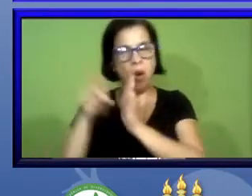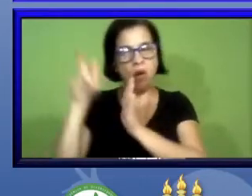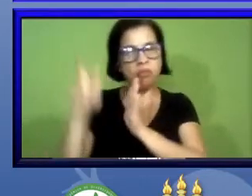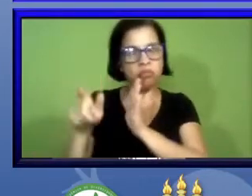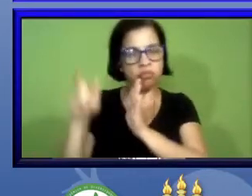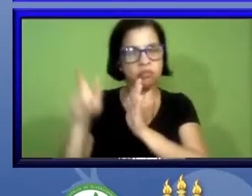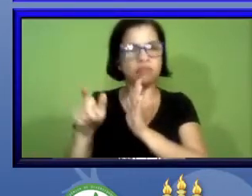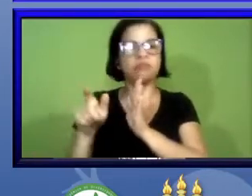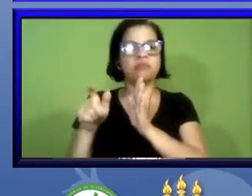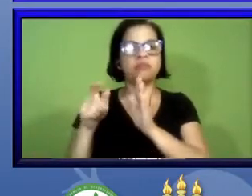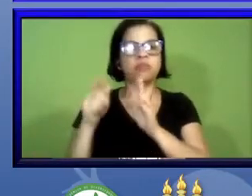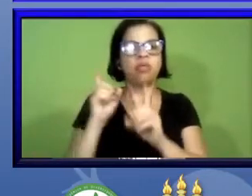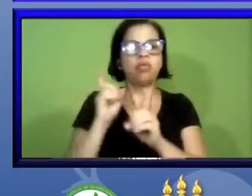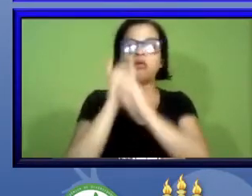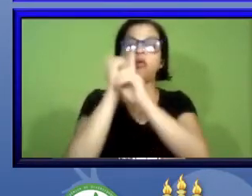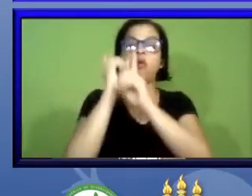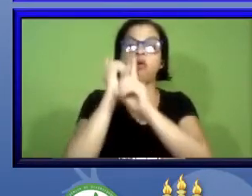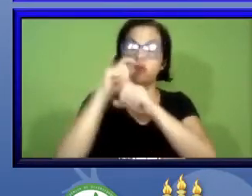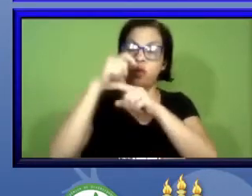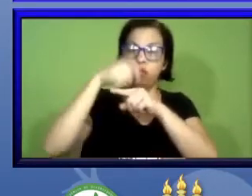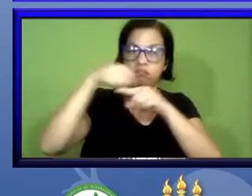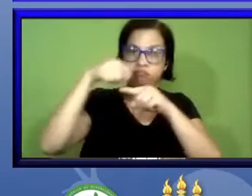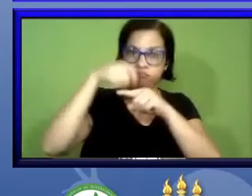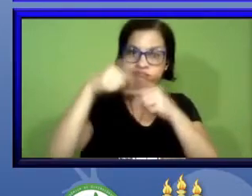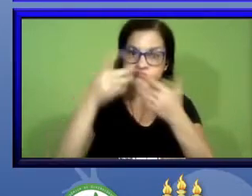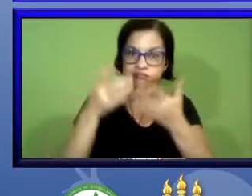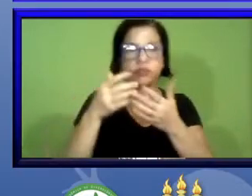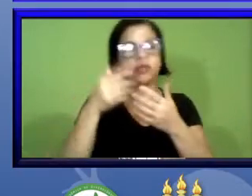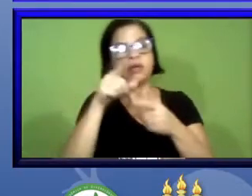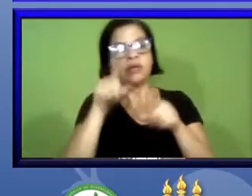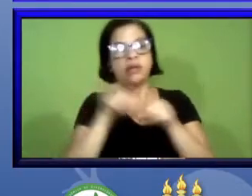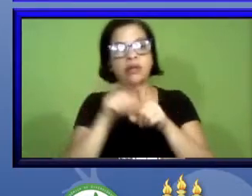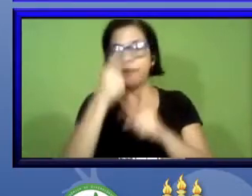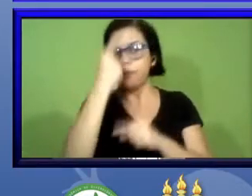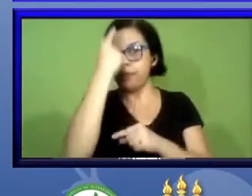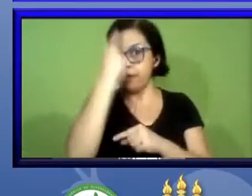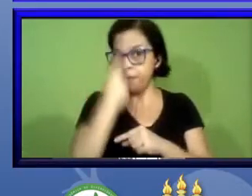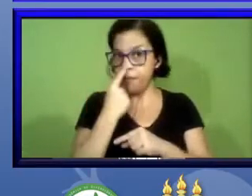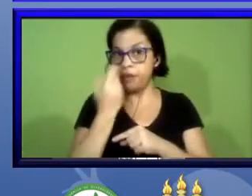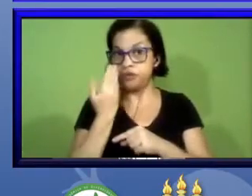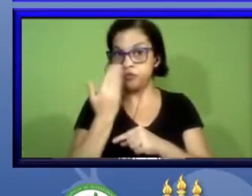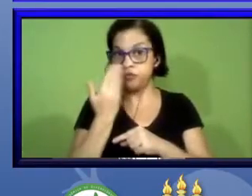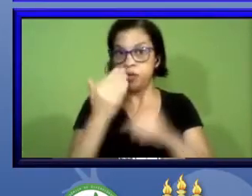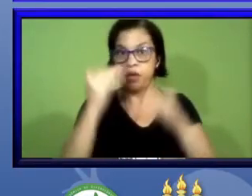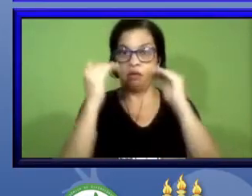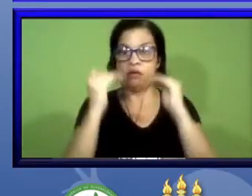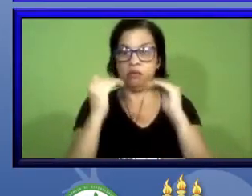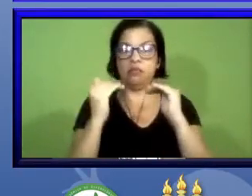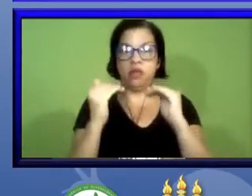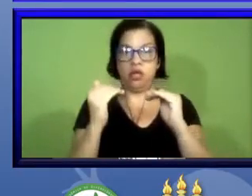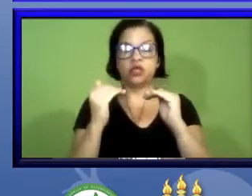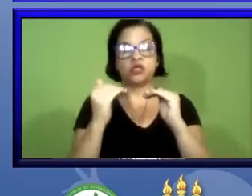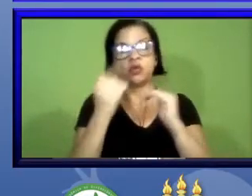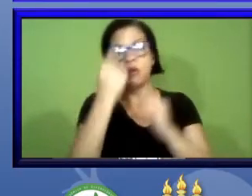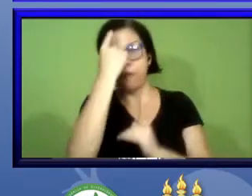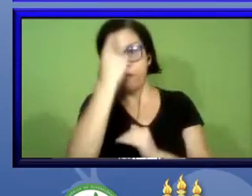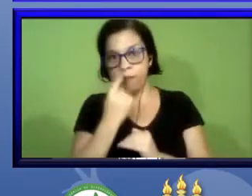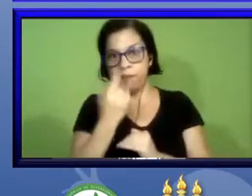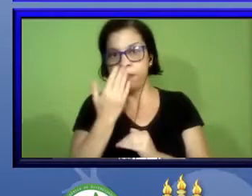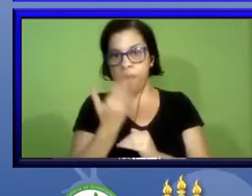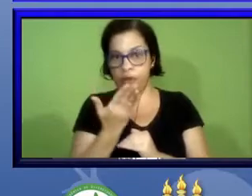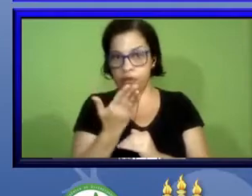identificou a espécie e aí as imagens vocês veem abaixo as imagens